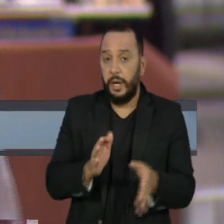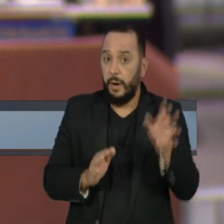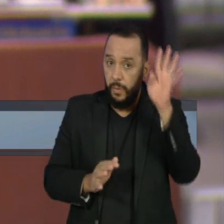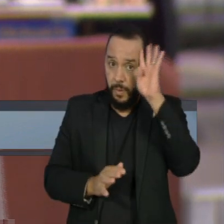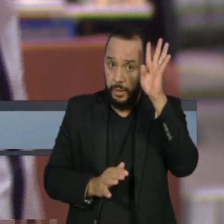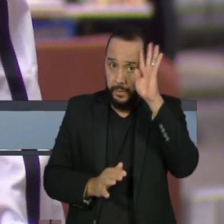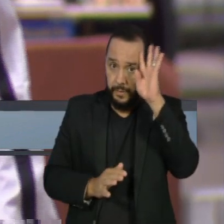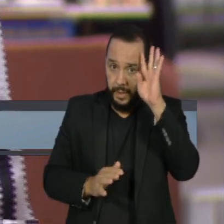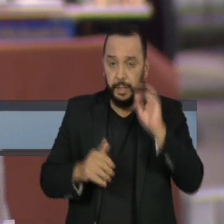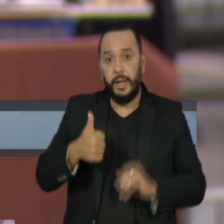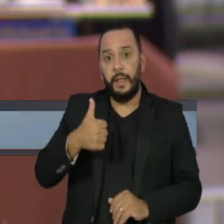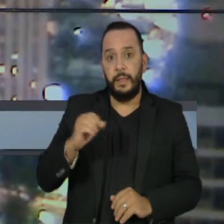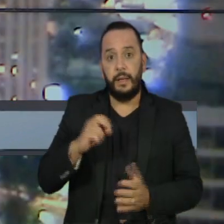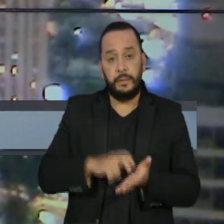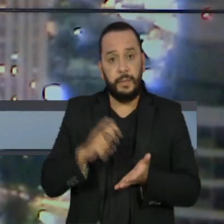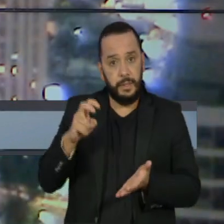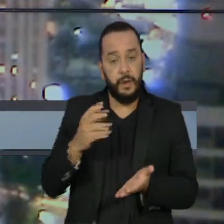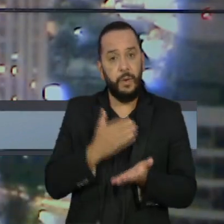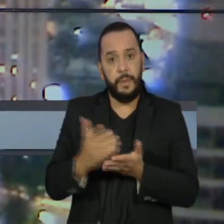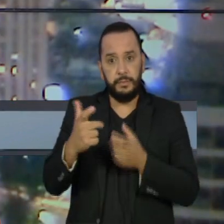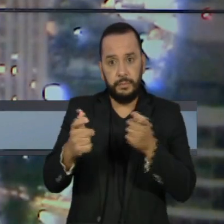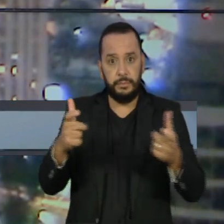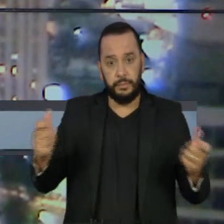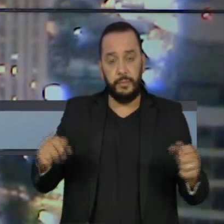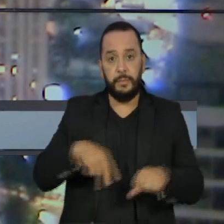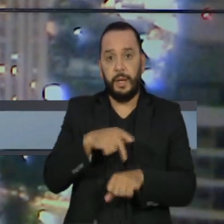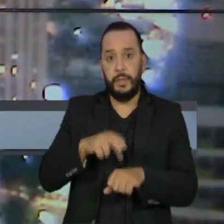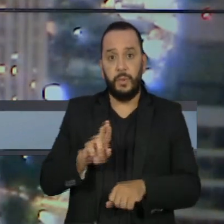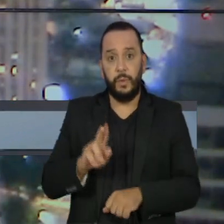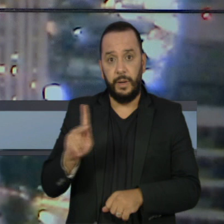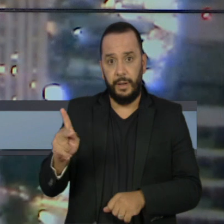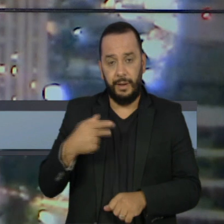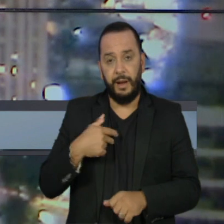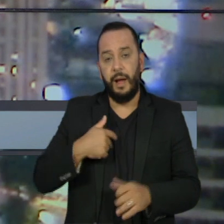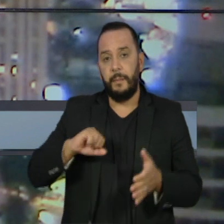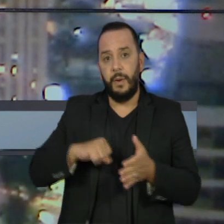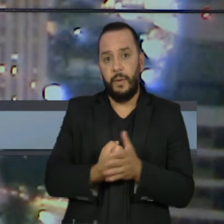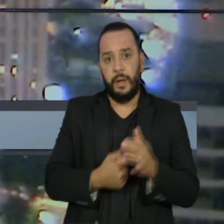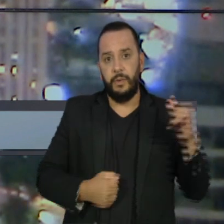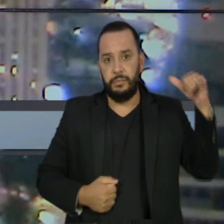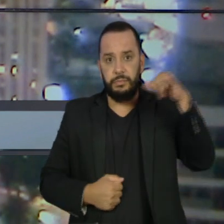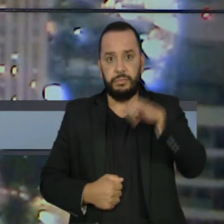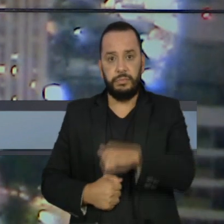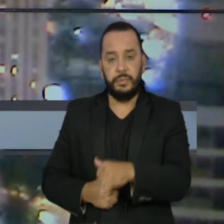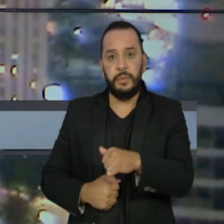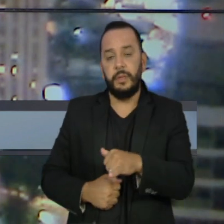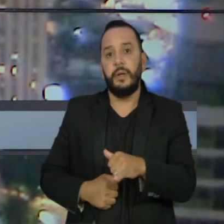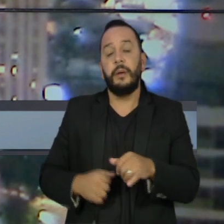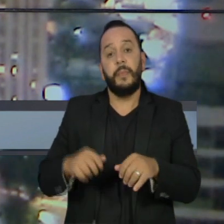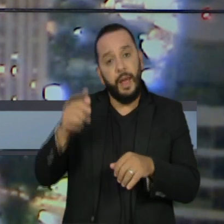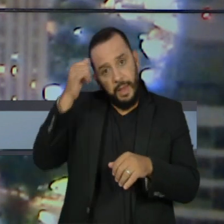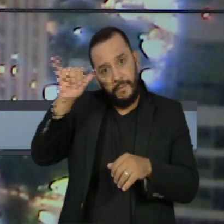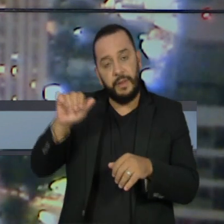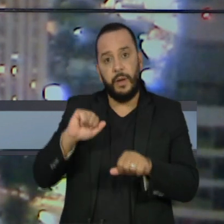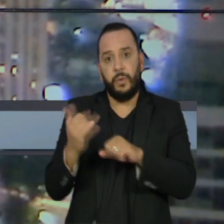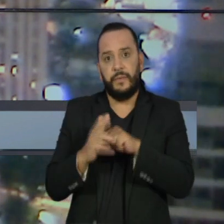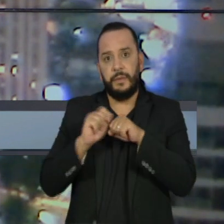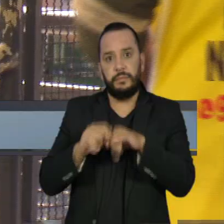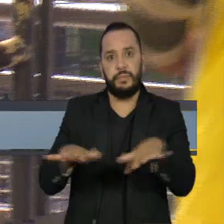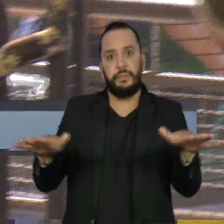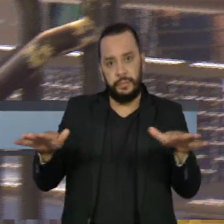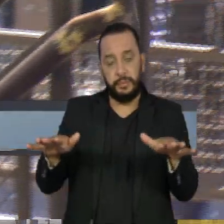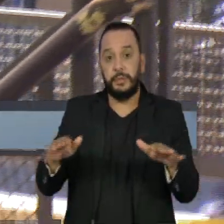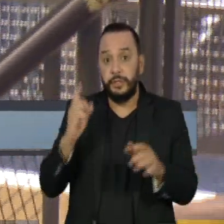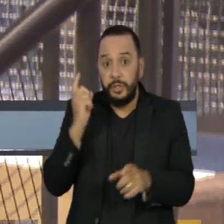-feira às 10 da manhã. Reino Unido barra voos do Brasil para impedir a entrada de variante do coronavírus encontrada em Manaus.